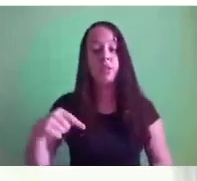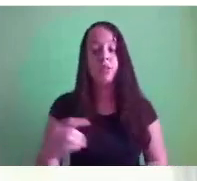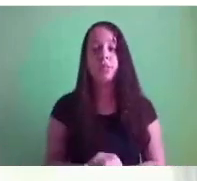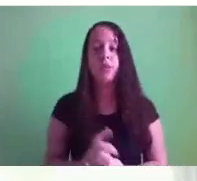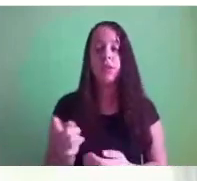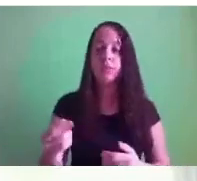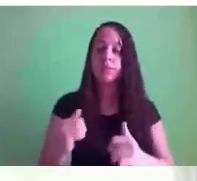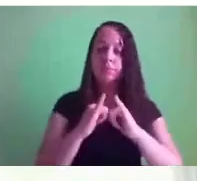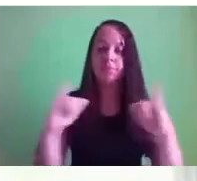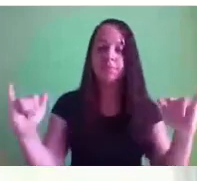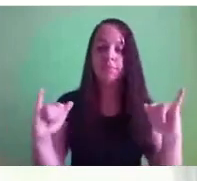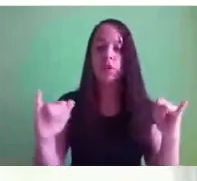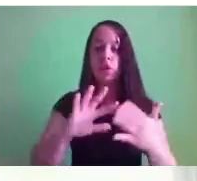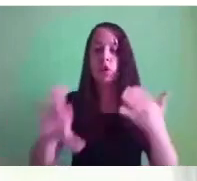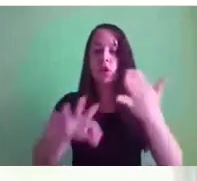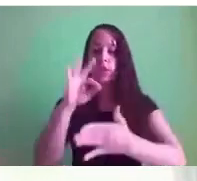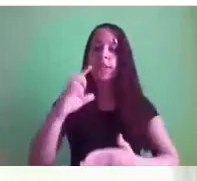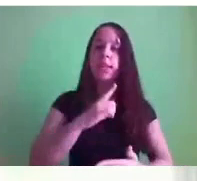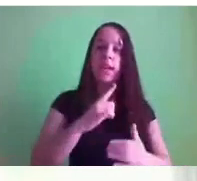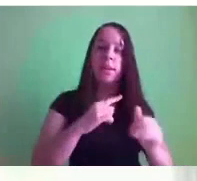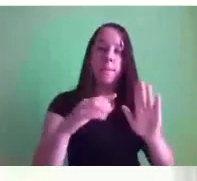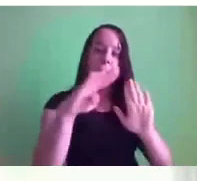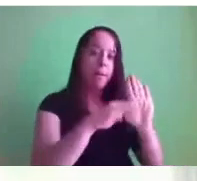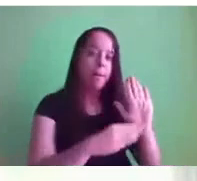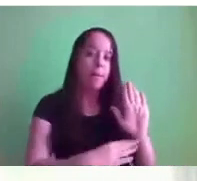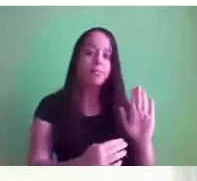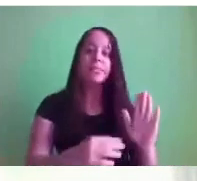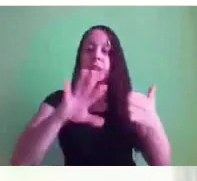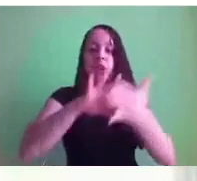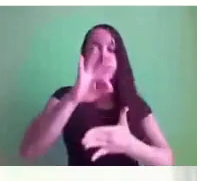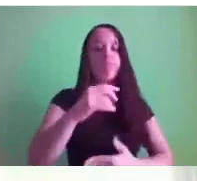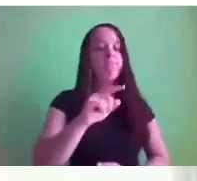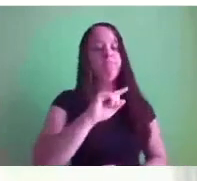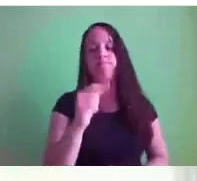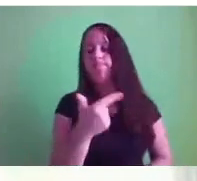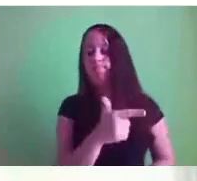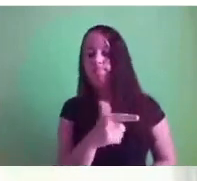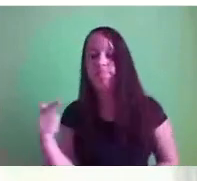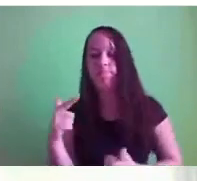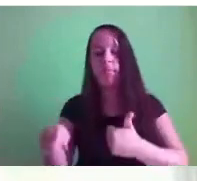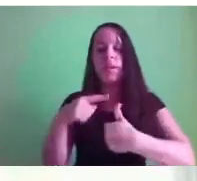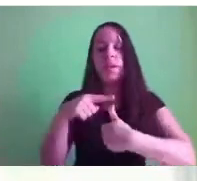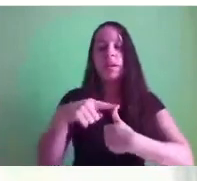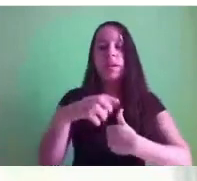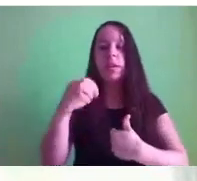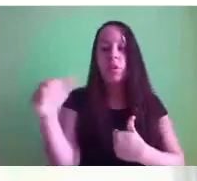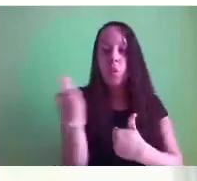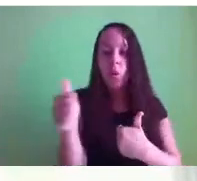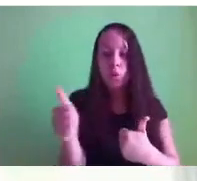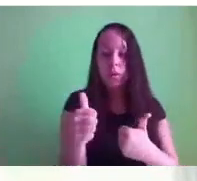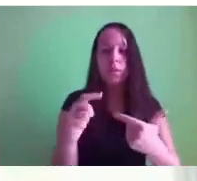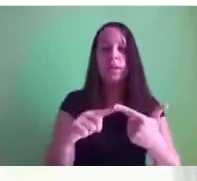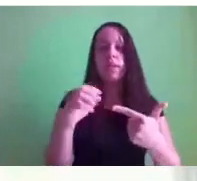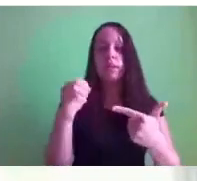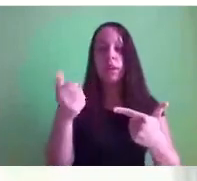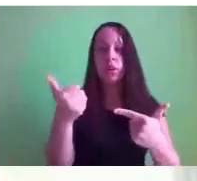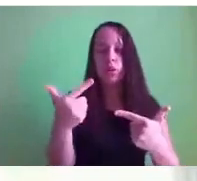sorteio para os códigos de vagas 011, 012, 013,